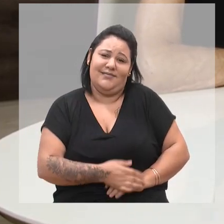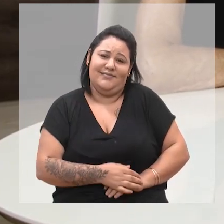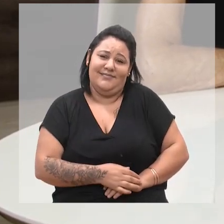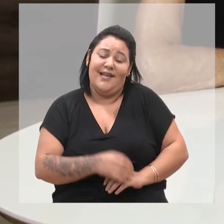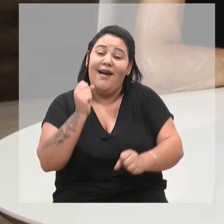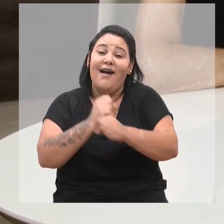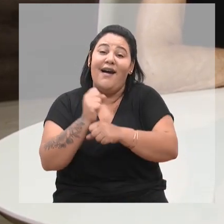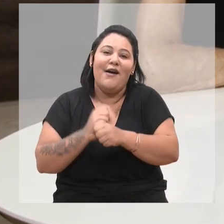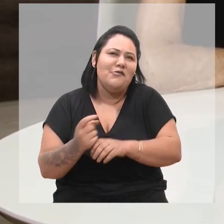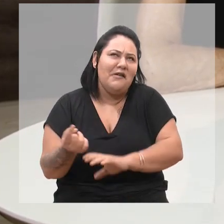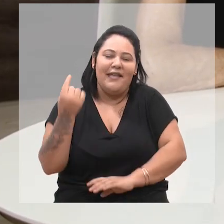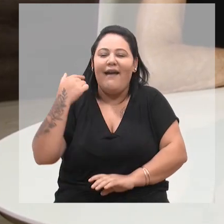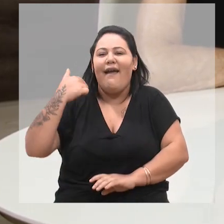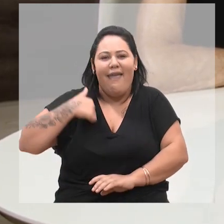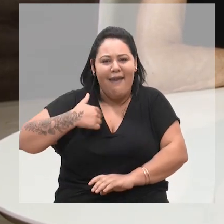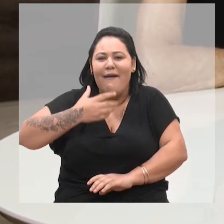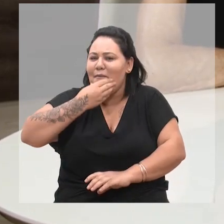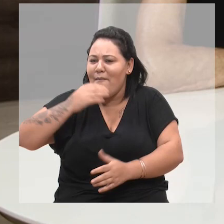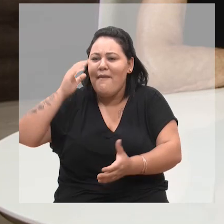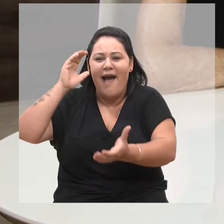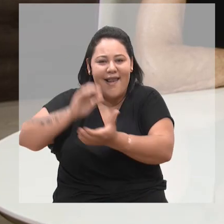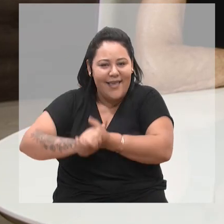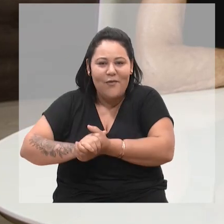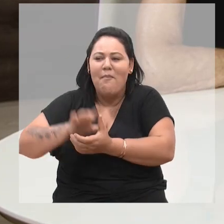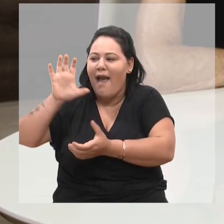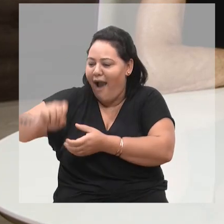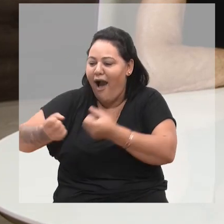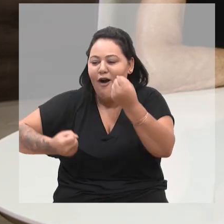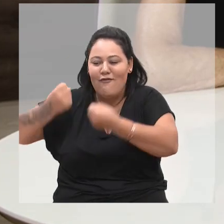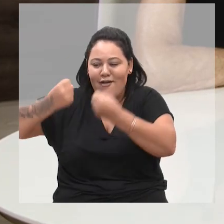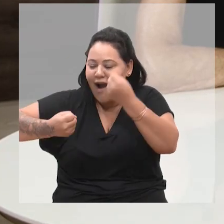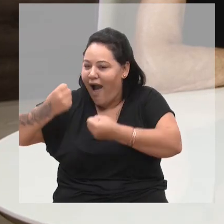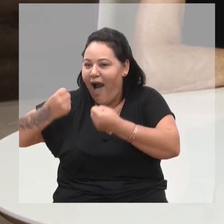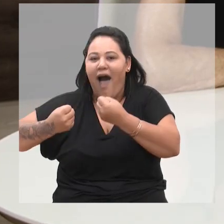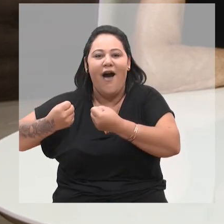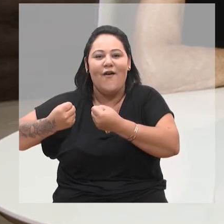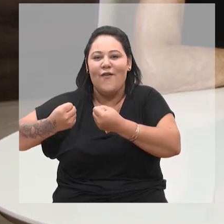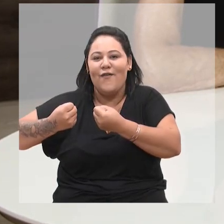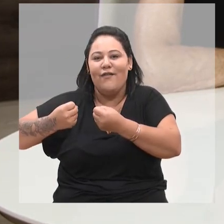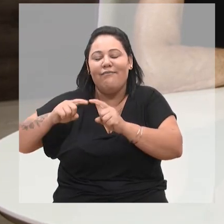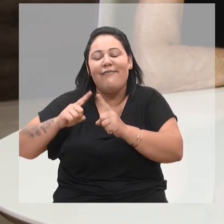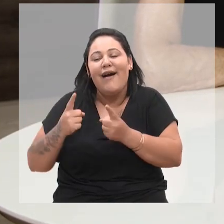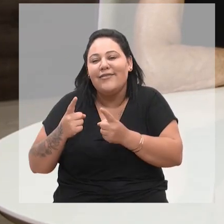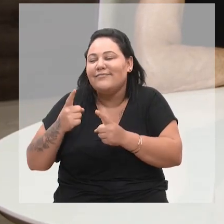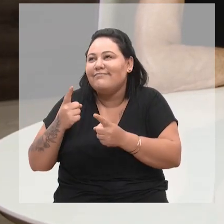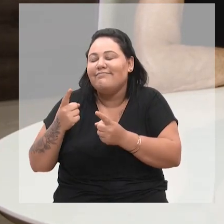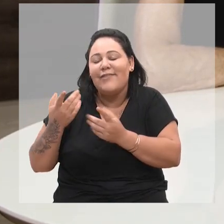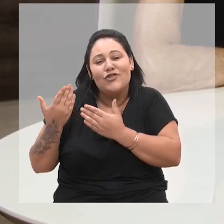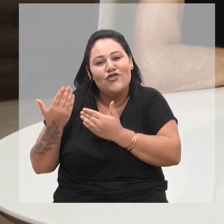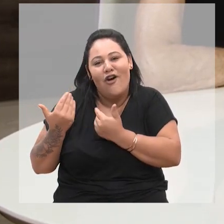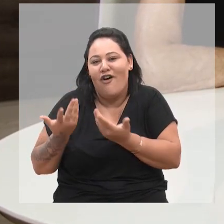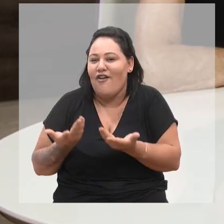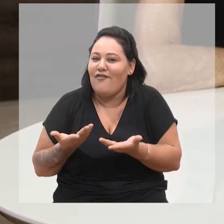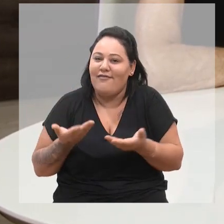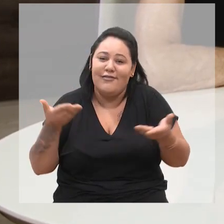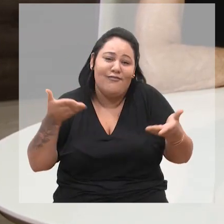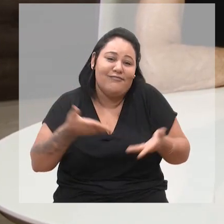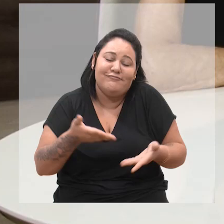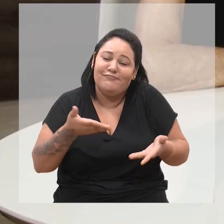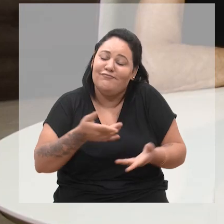marido, nós pegávamos o carro, nós íamos recolher o animal. Hoje não tem mais como. Mas sempre